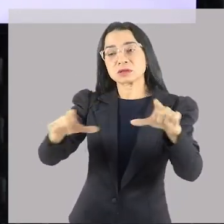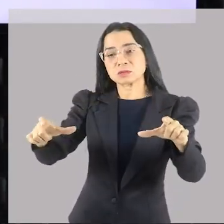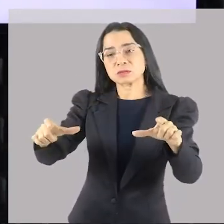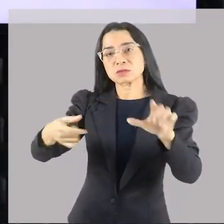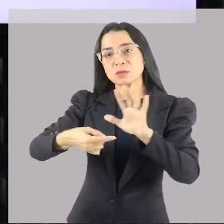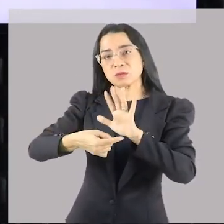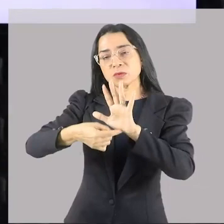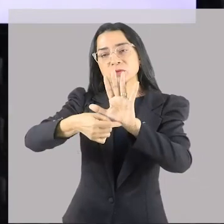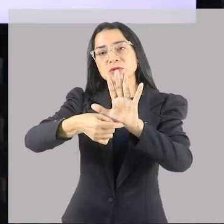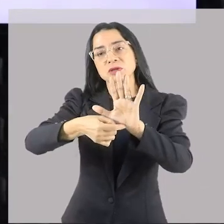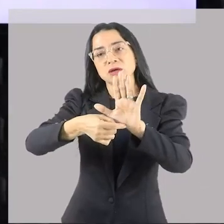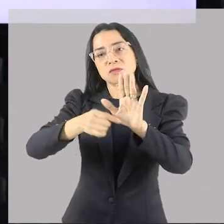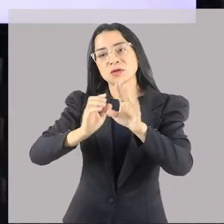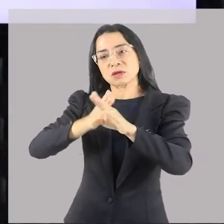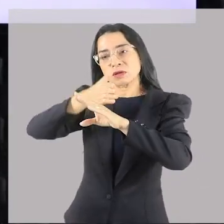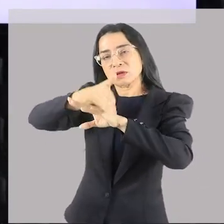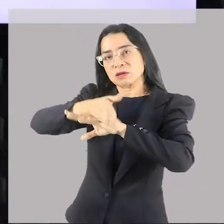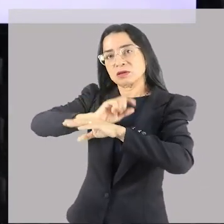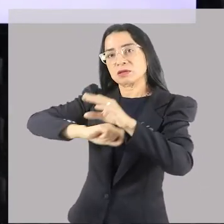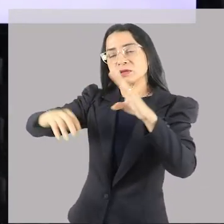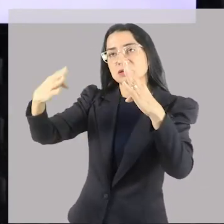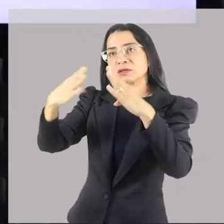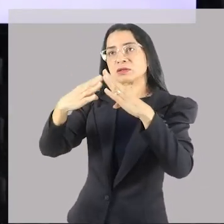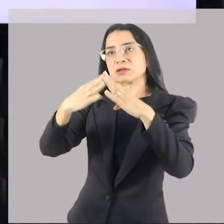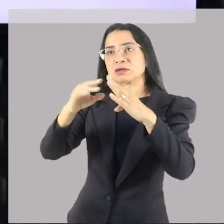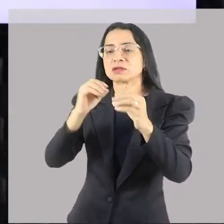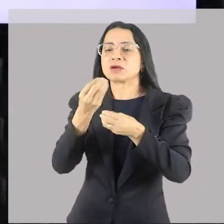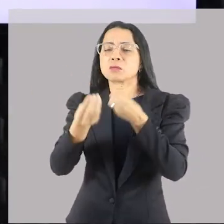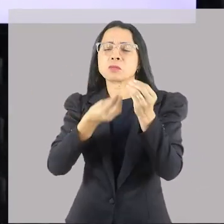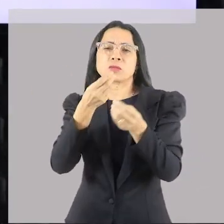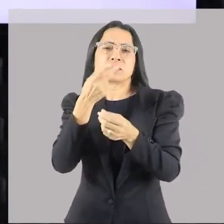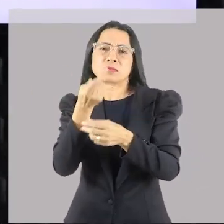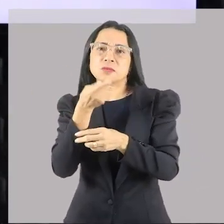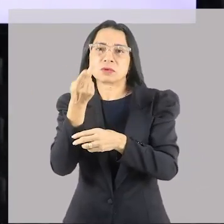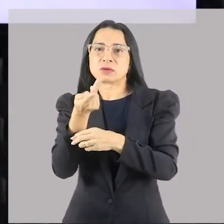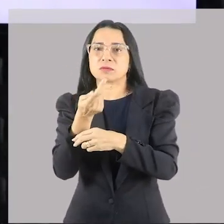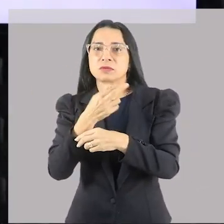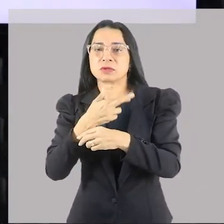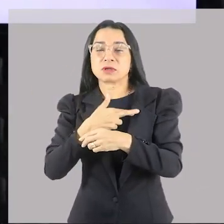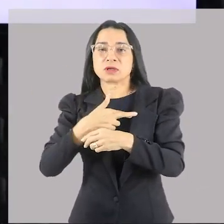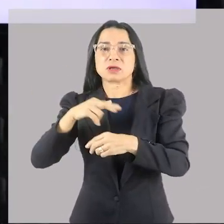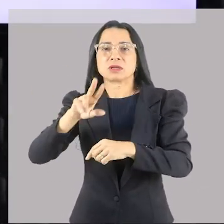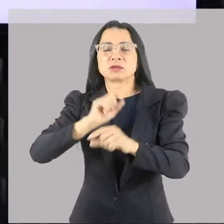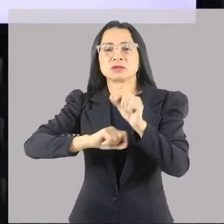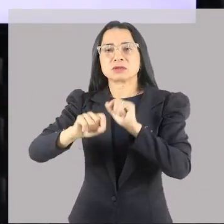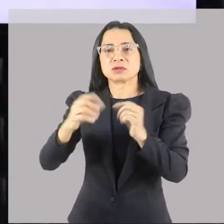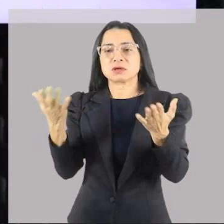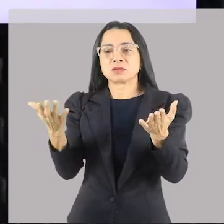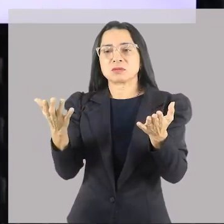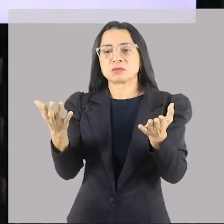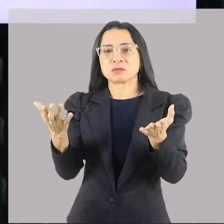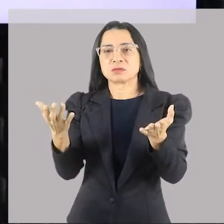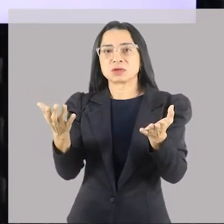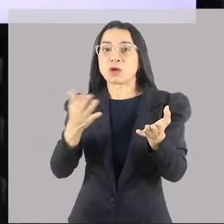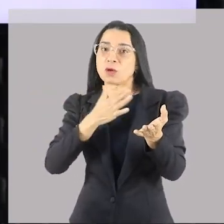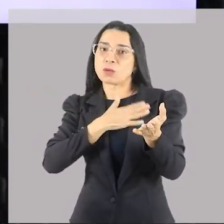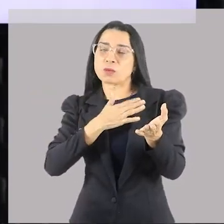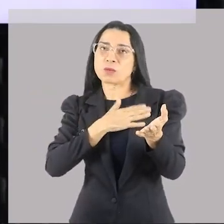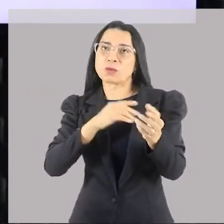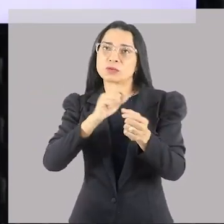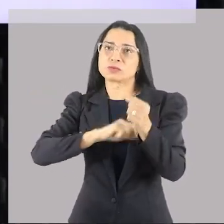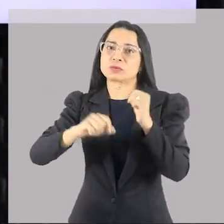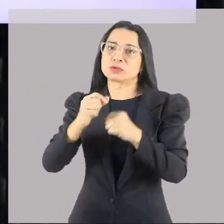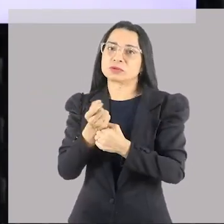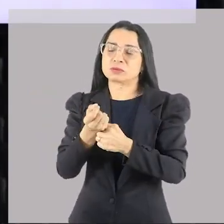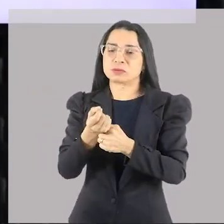entrada para dizer que eu sou, como é que se diria na religião contemporânea? Eu sou adepto da religião de Zeus,